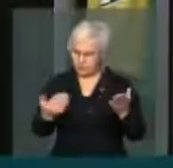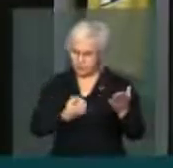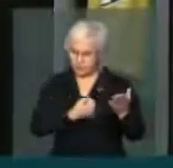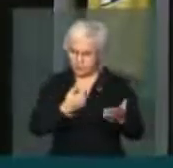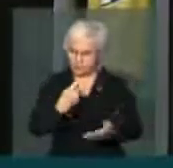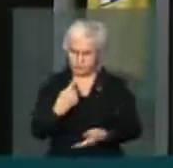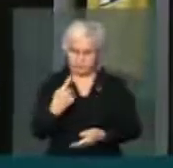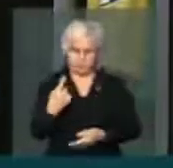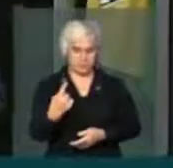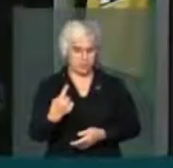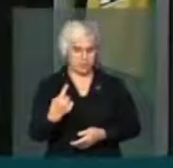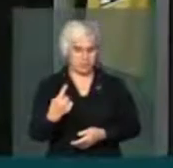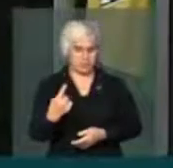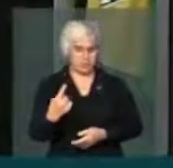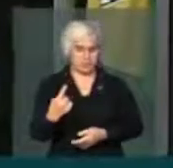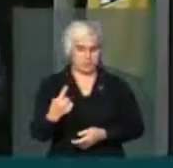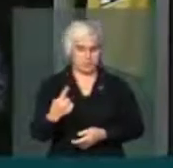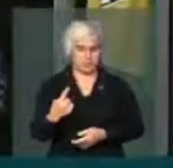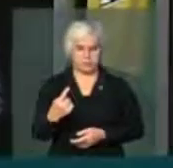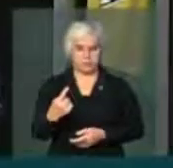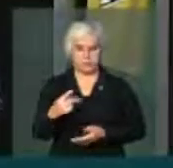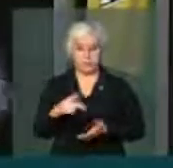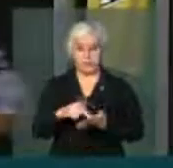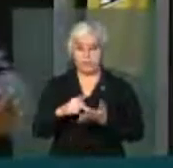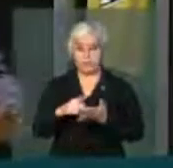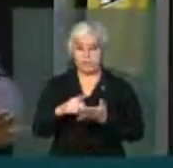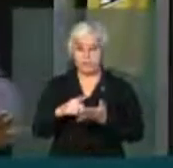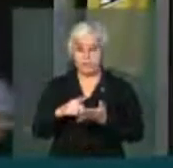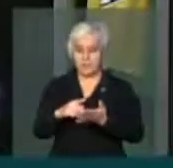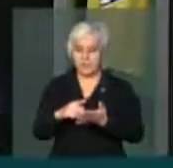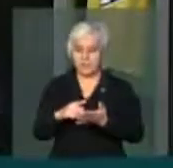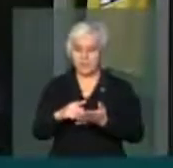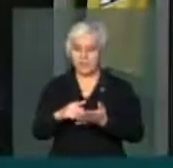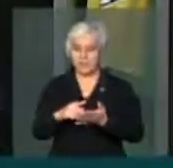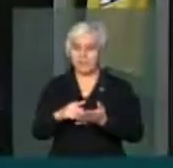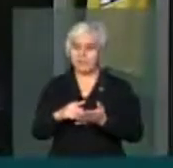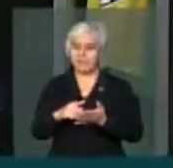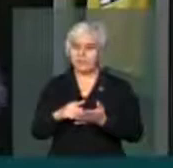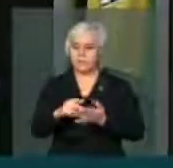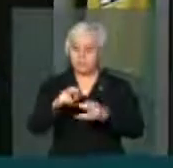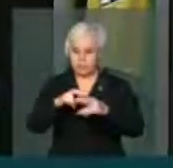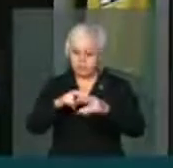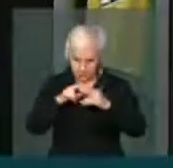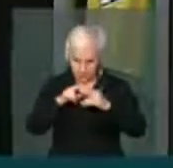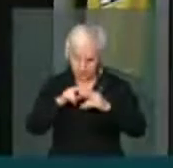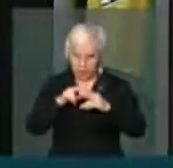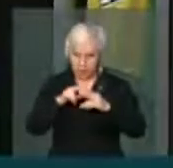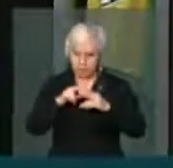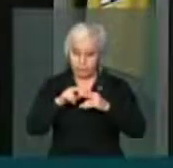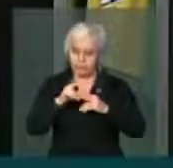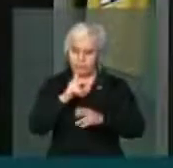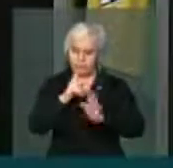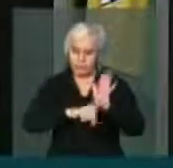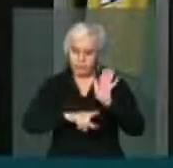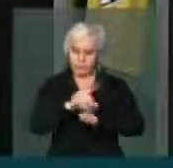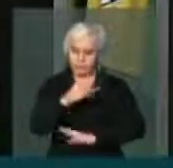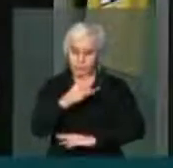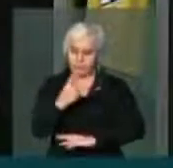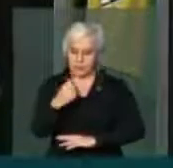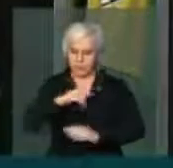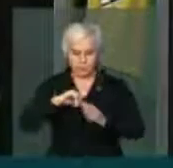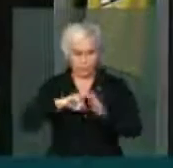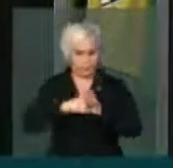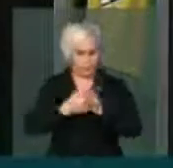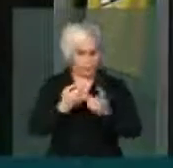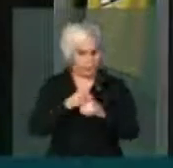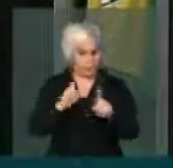ela não é, de fato, o motivo das obstruções. Nós queremos que ela seja aprovada. É